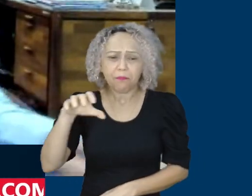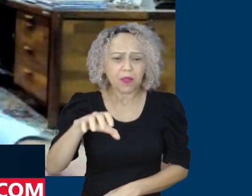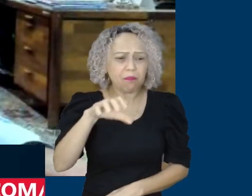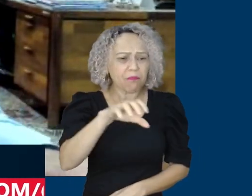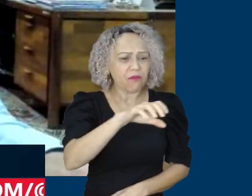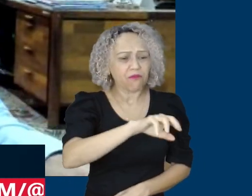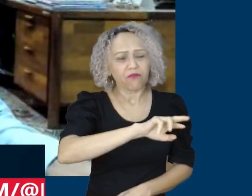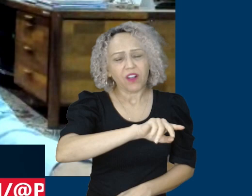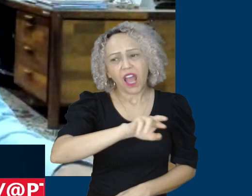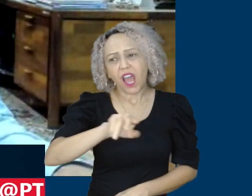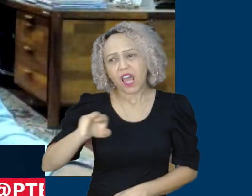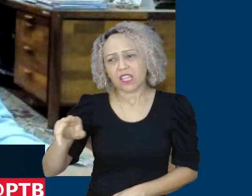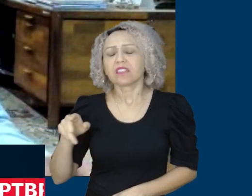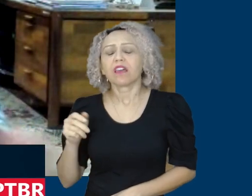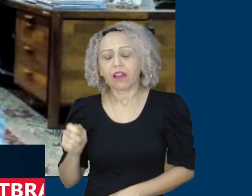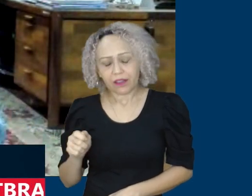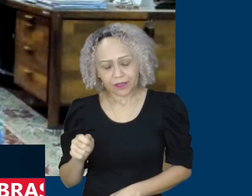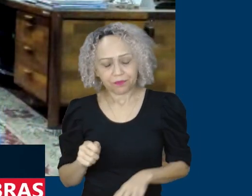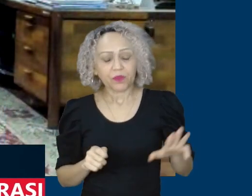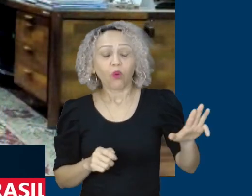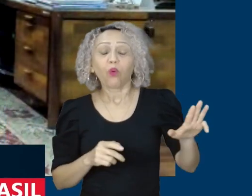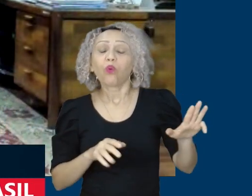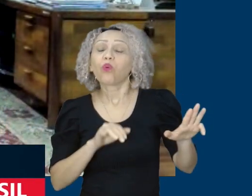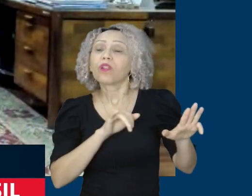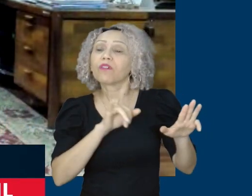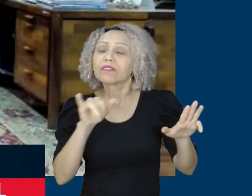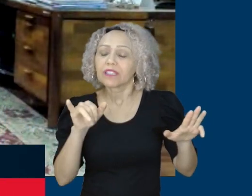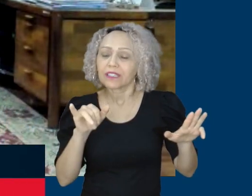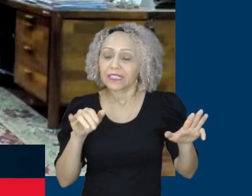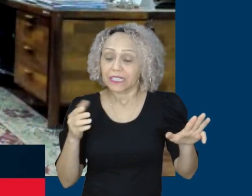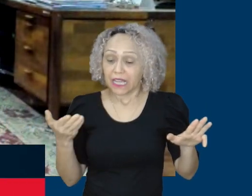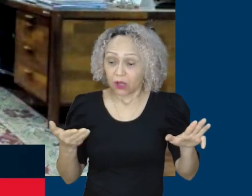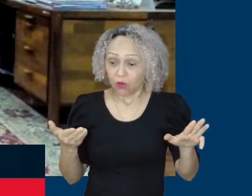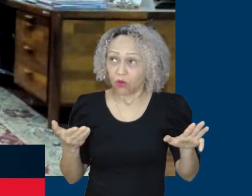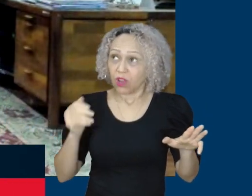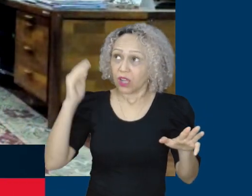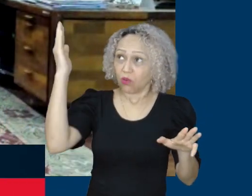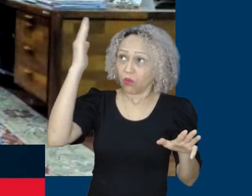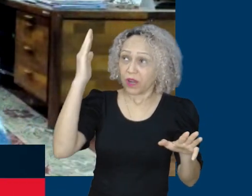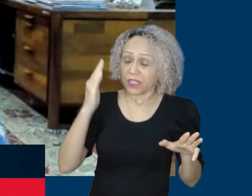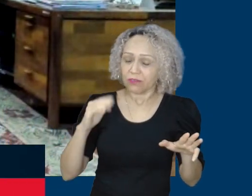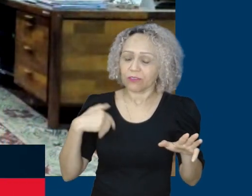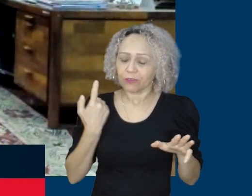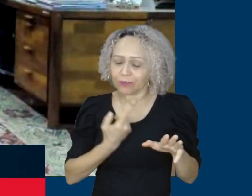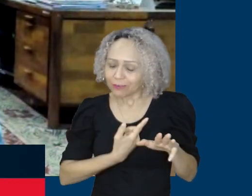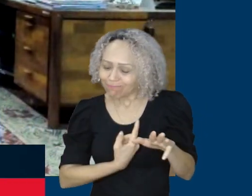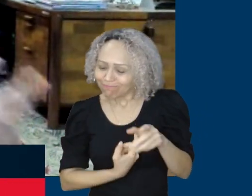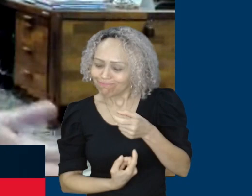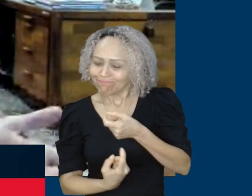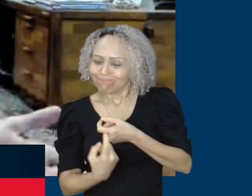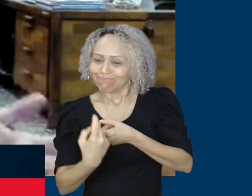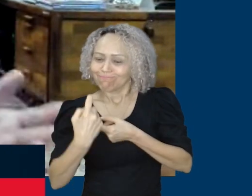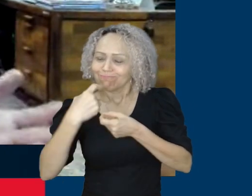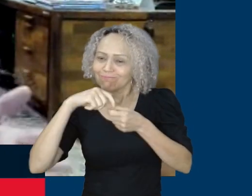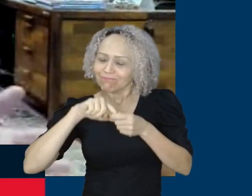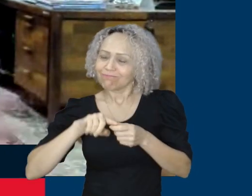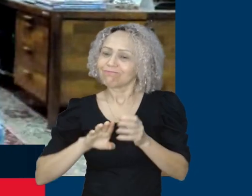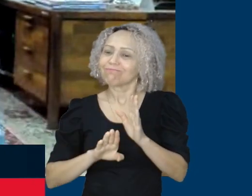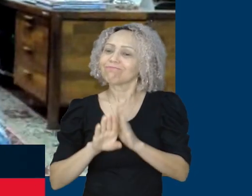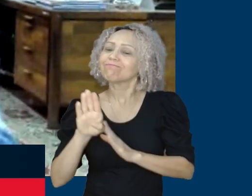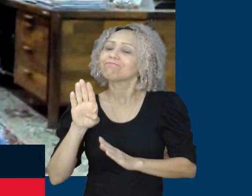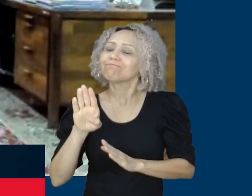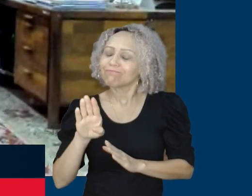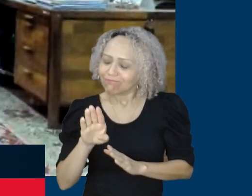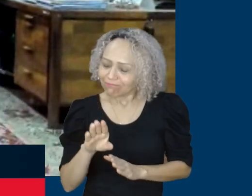tem dito, nessa construção precisamos preparar a máquina de governar para que esteja melhor preparado e o Ministério do Trabalho e Emprego